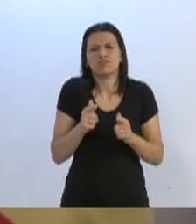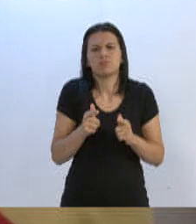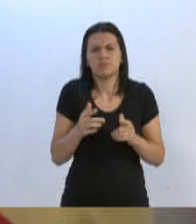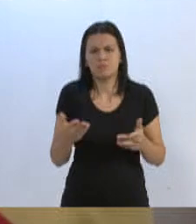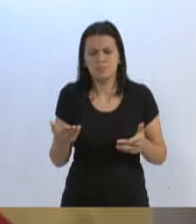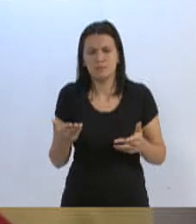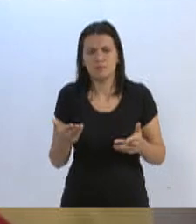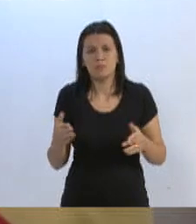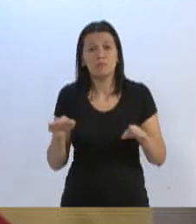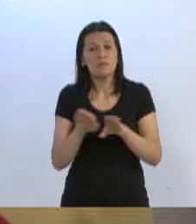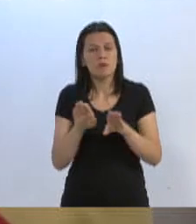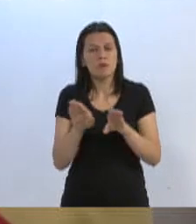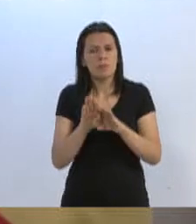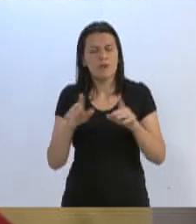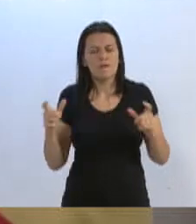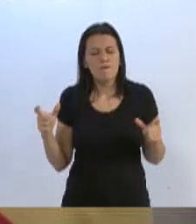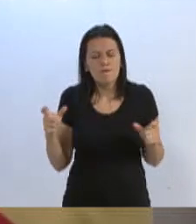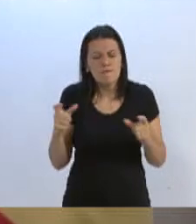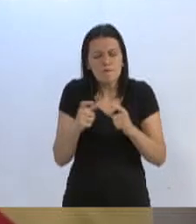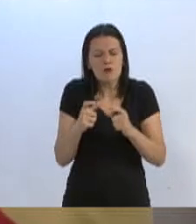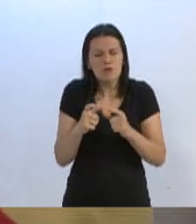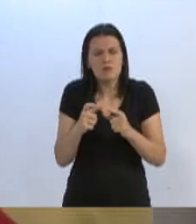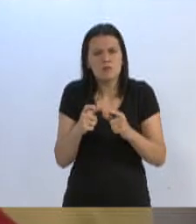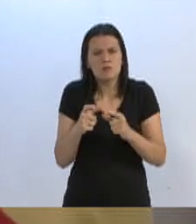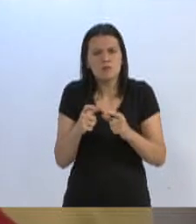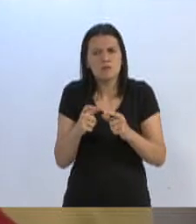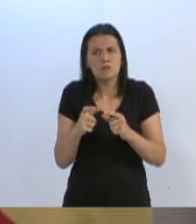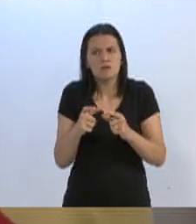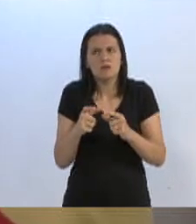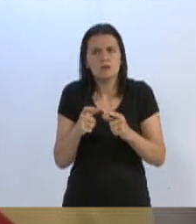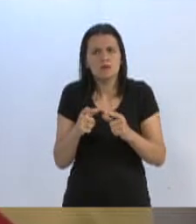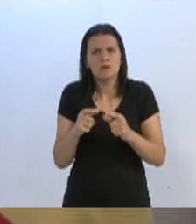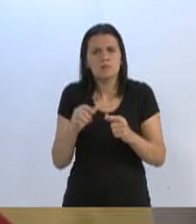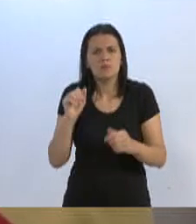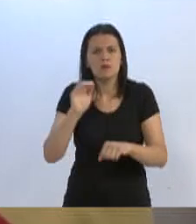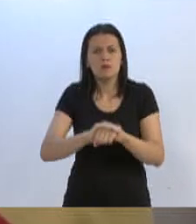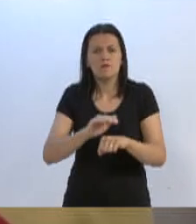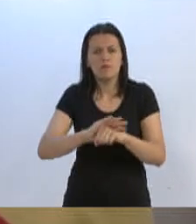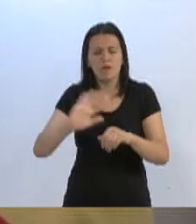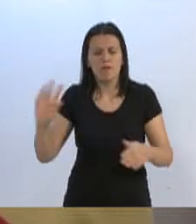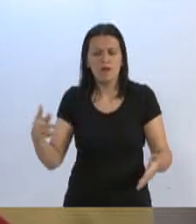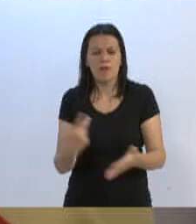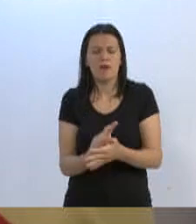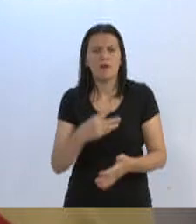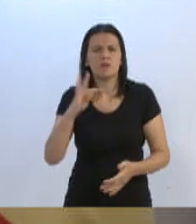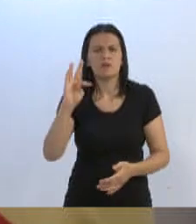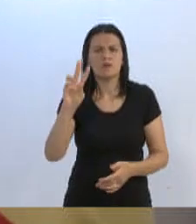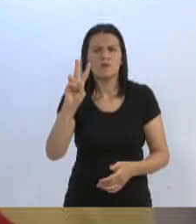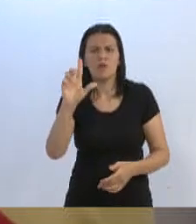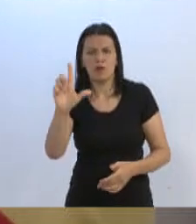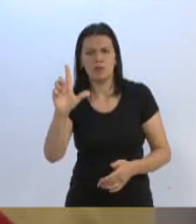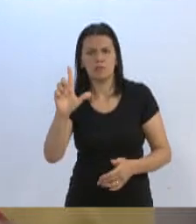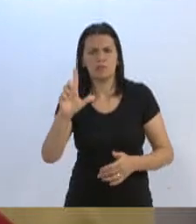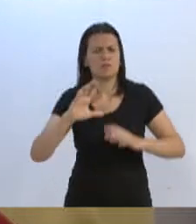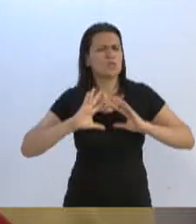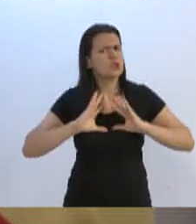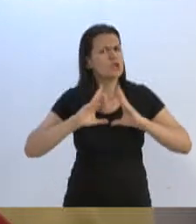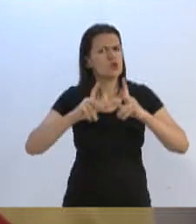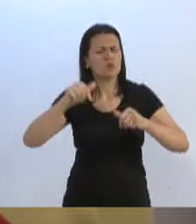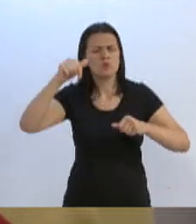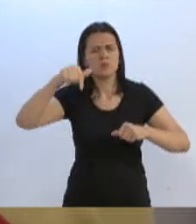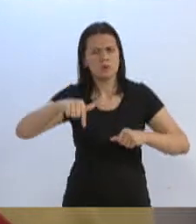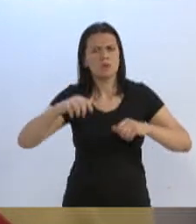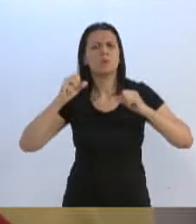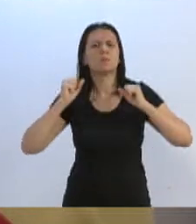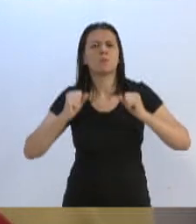Que é pela redução dos abusos que se pratica com a TVL. E talvez que isso tudo possa